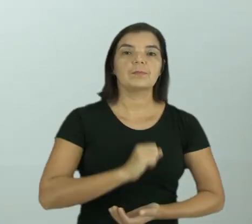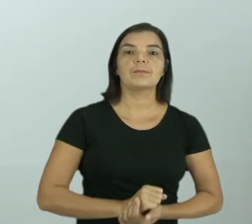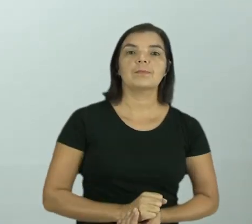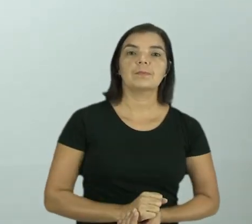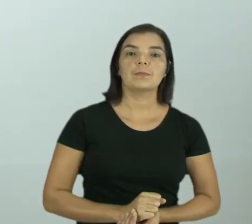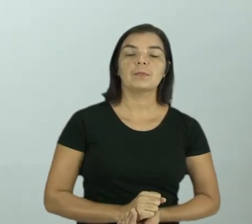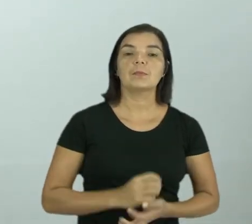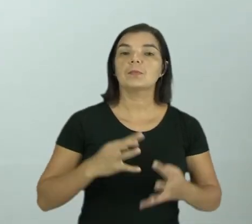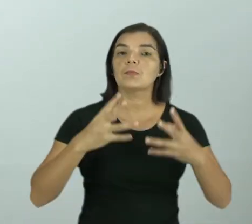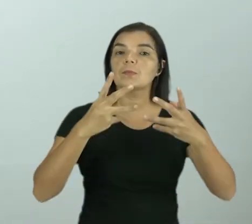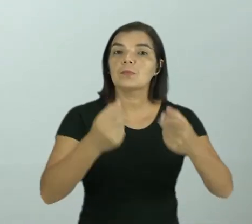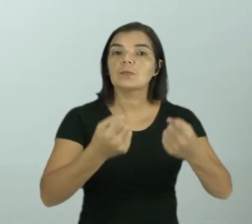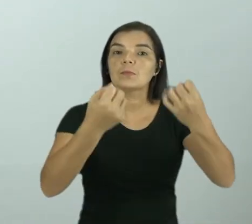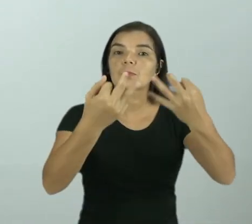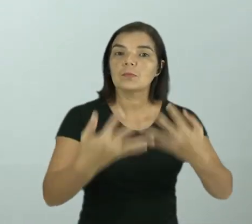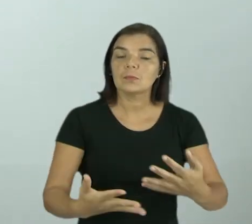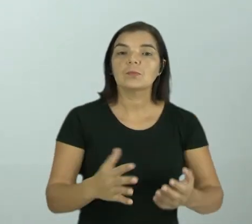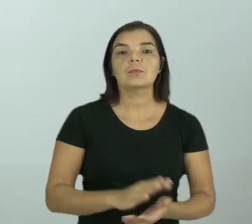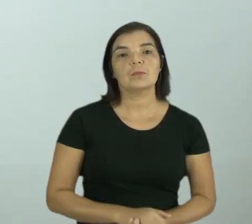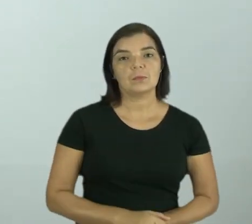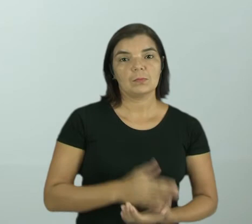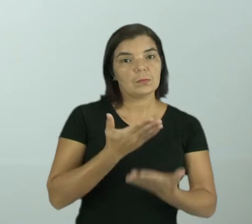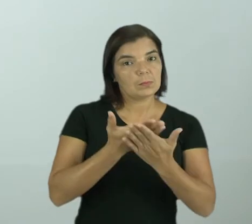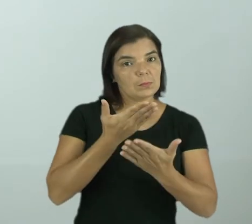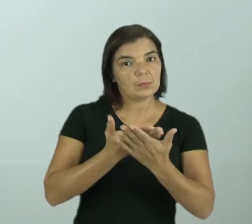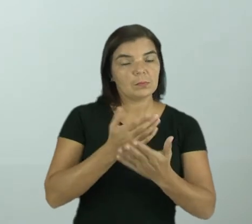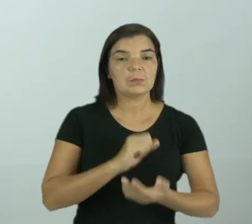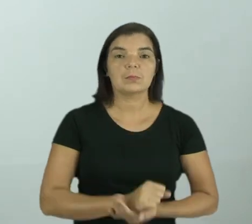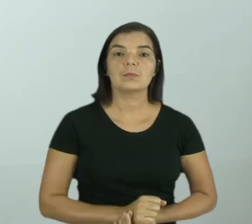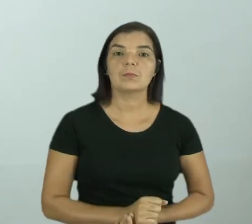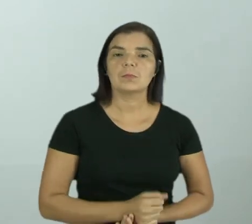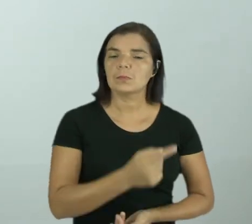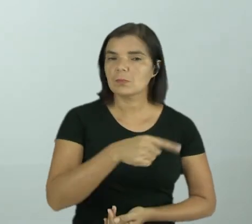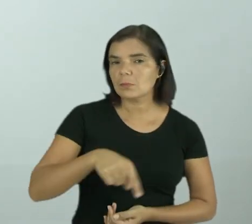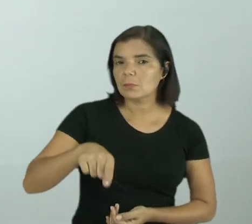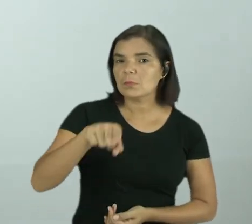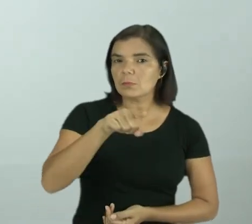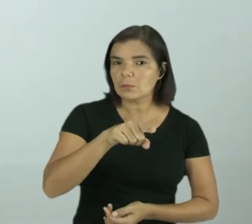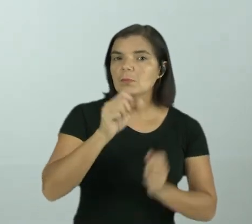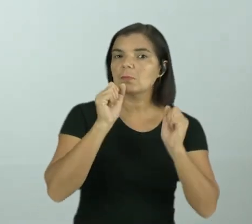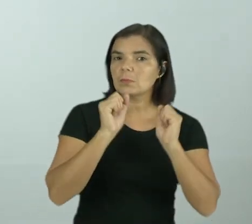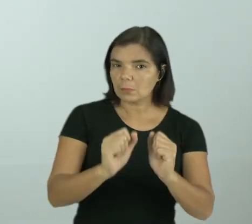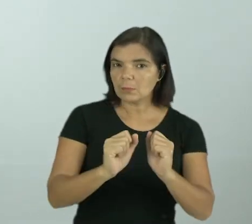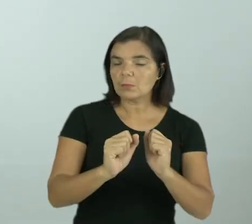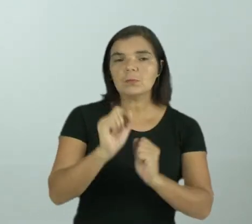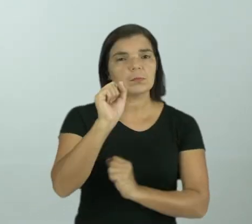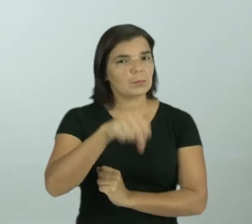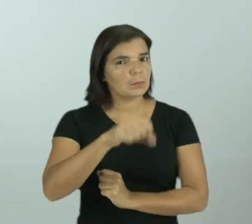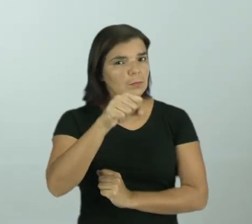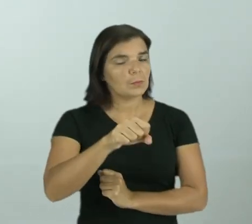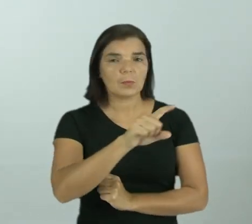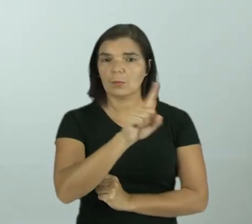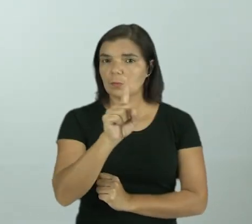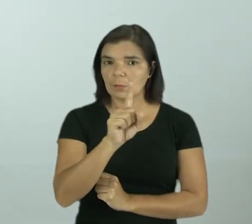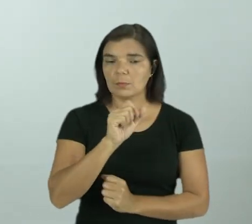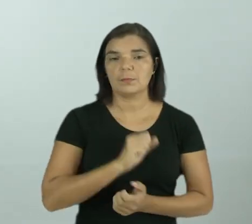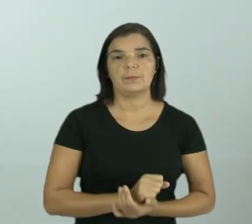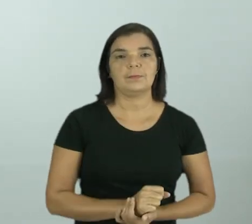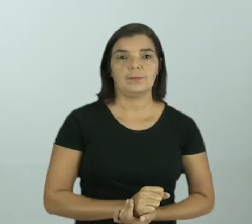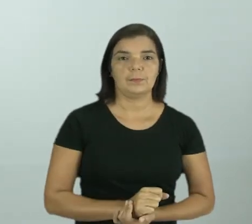diante de tudo que eu falei durante essas aulas. Você pode dizer que sim ou não?